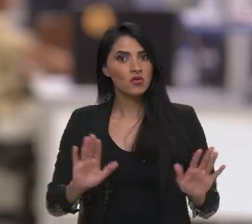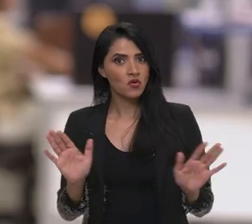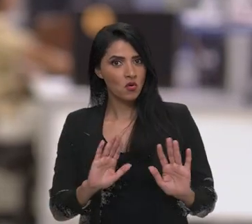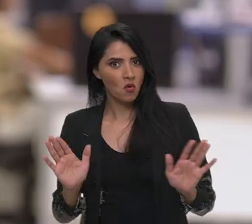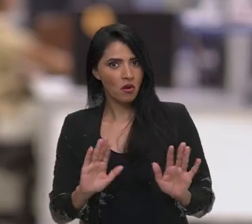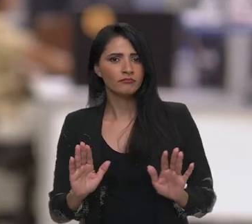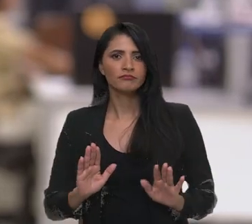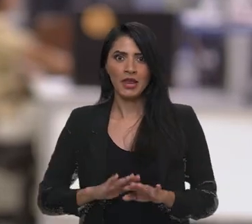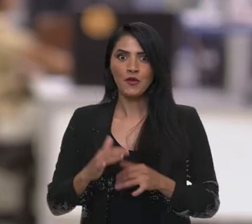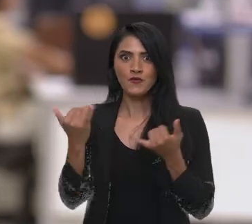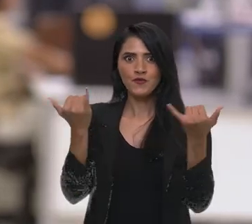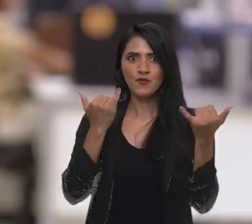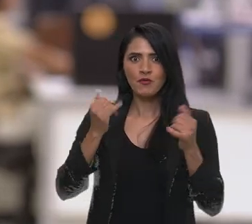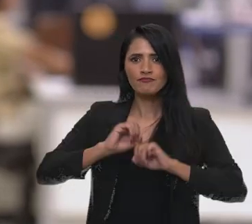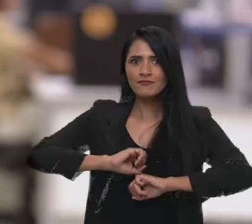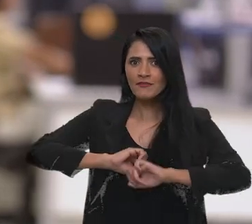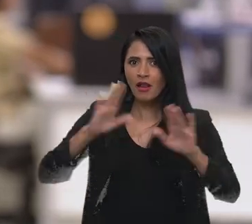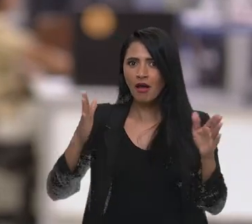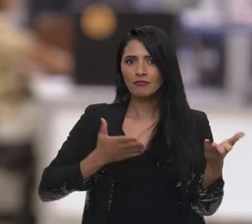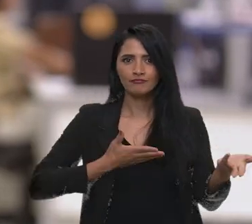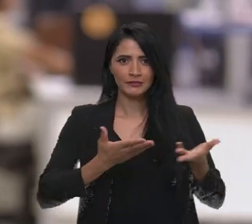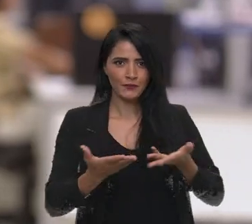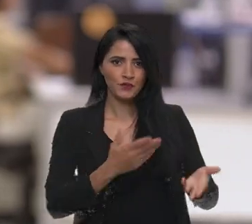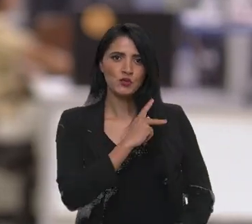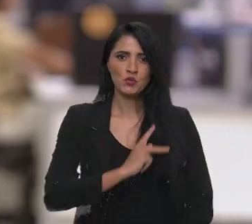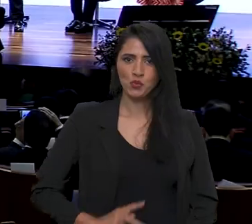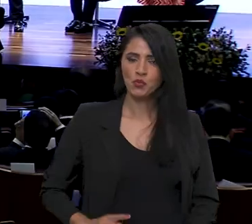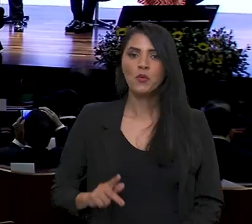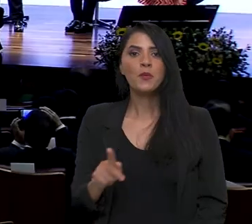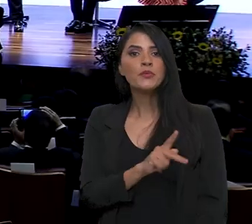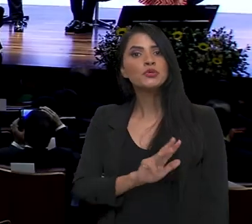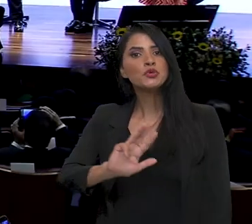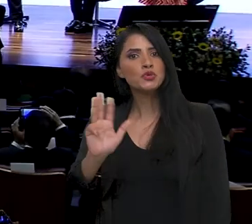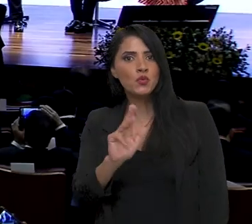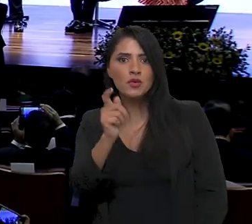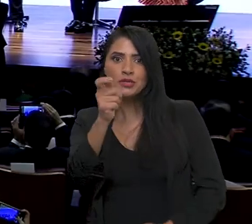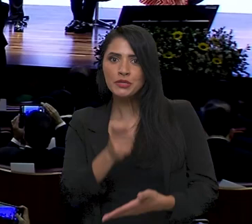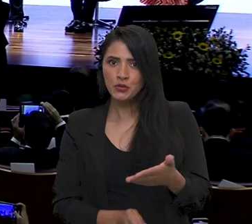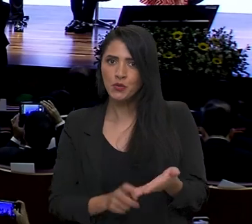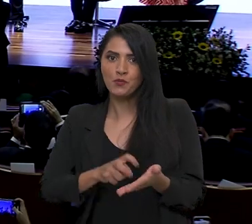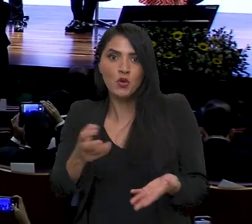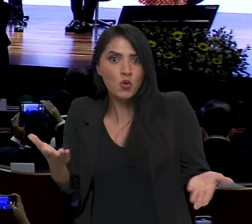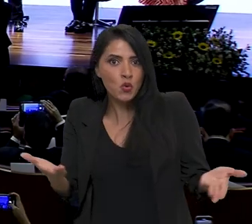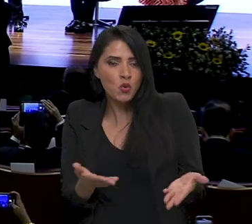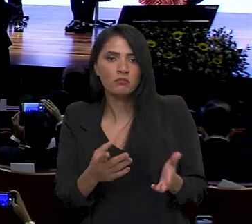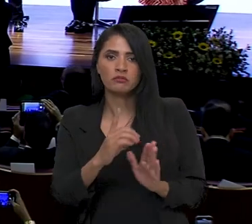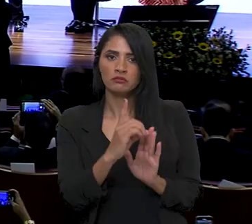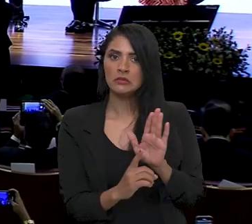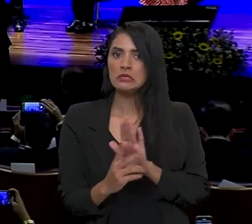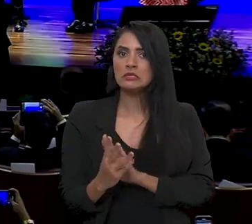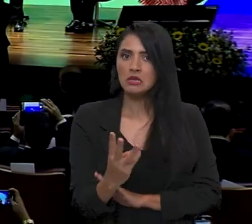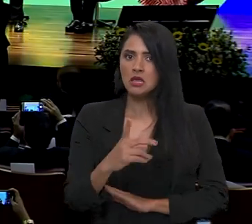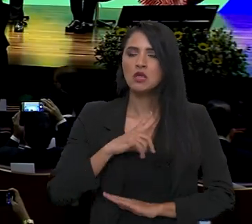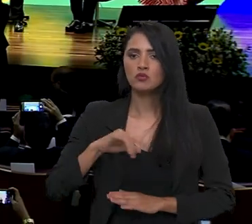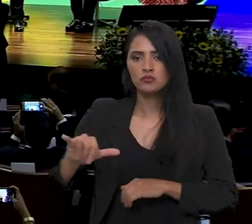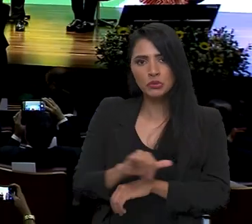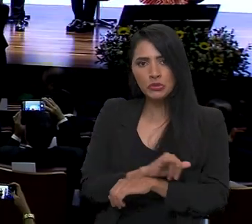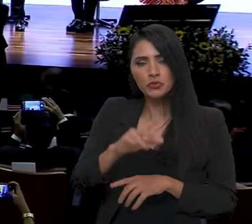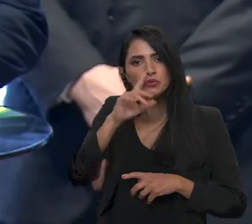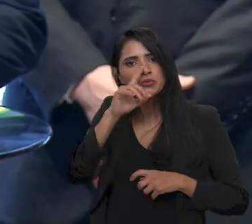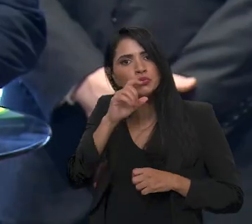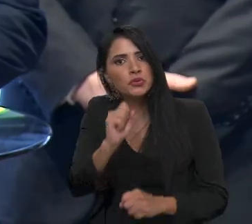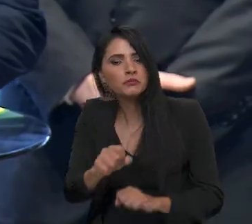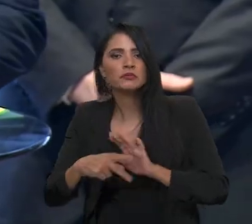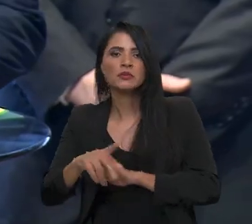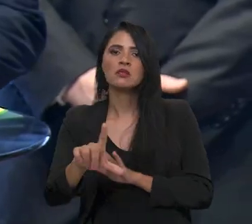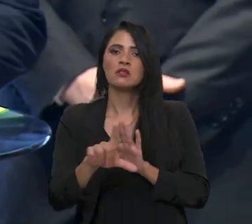Olá, mais transparência no serviço público. O presidente Lula assinou essa manhã três decretos com medidas de